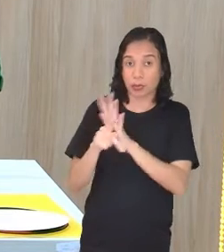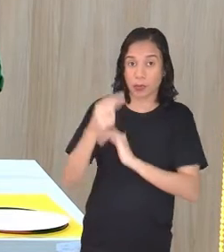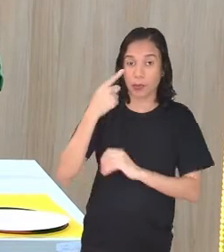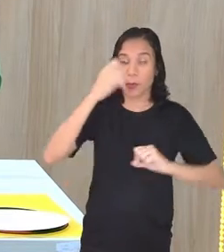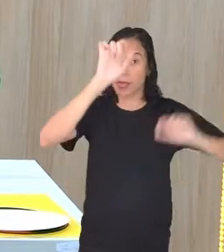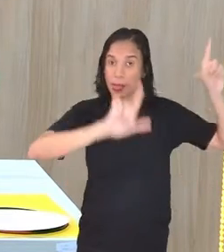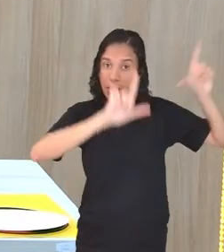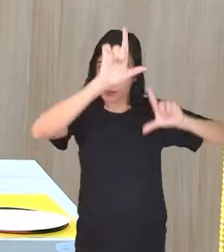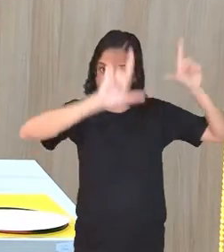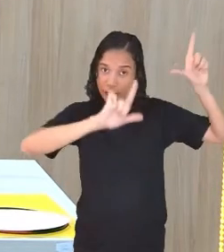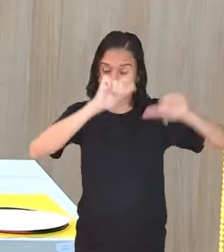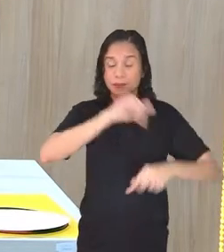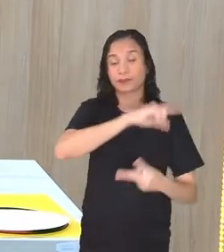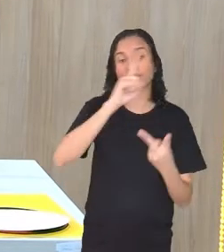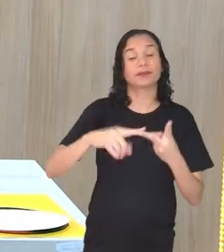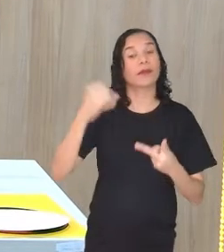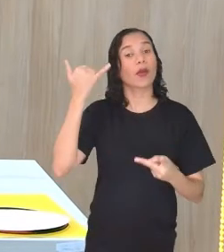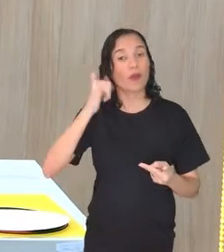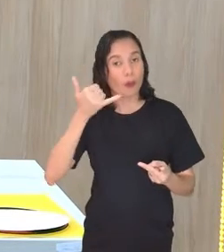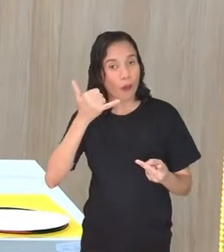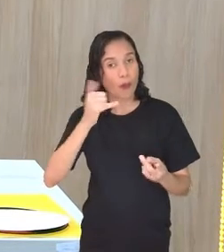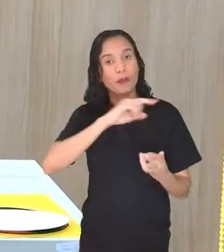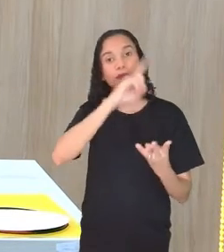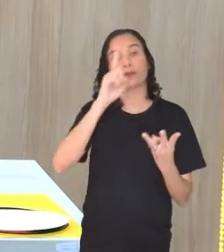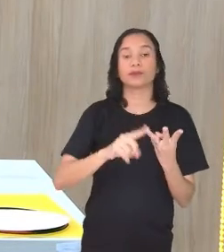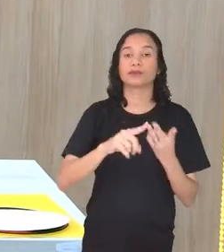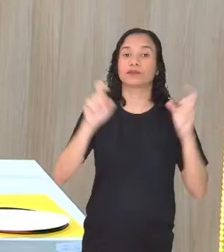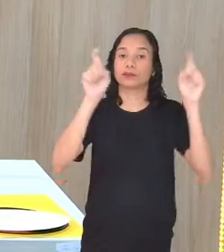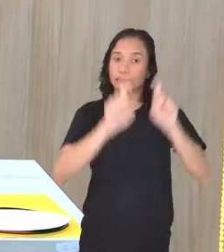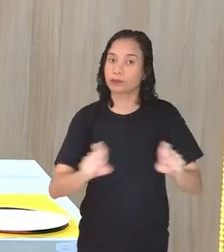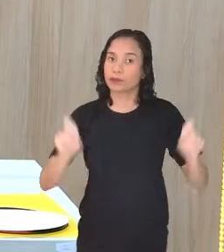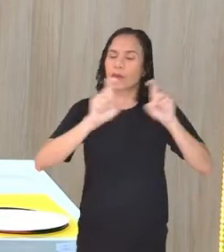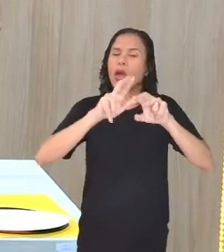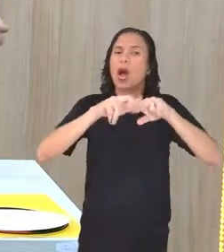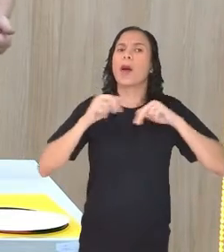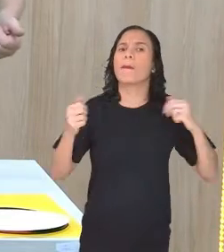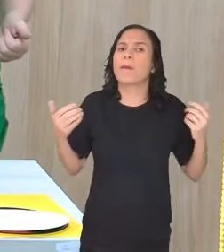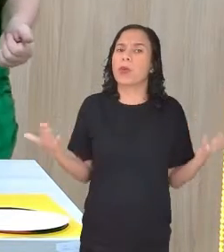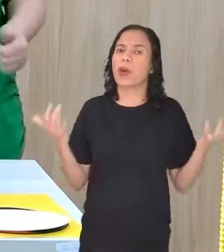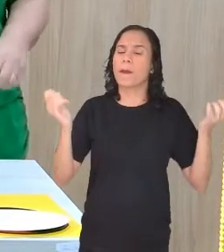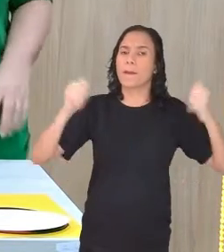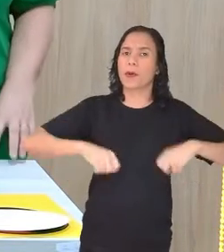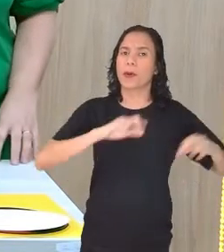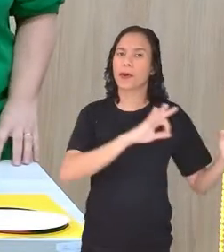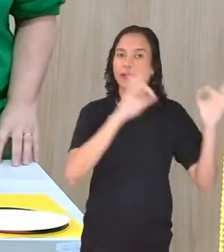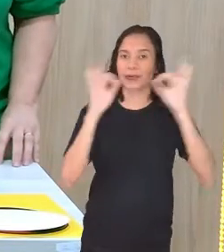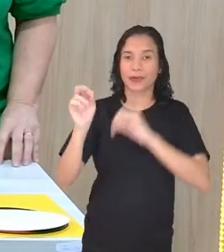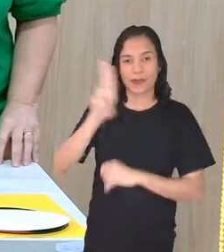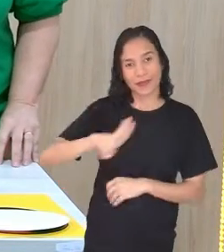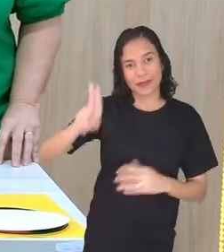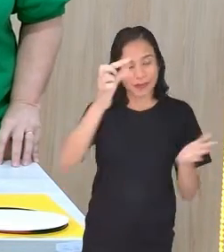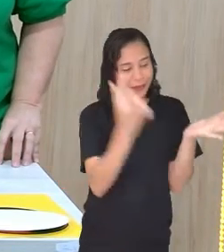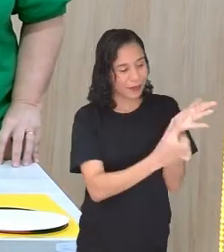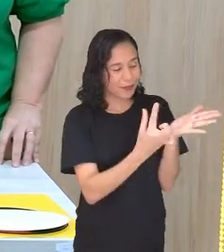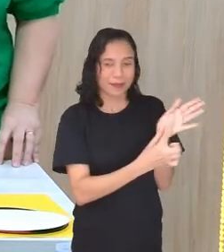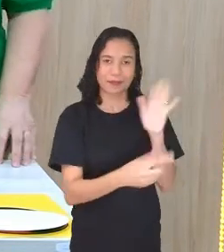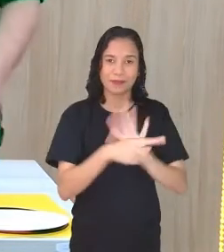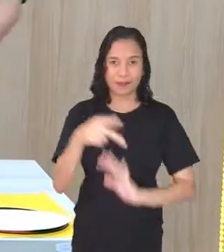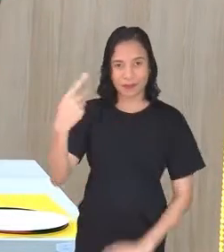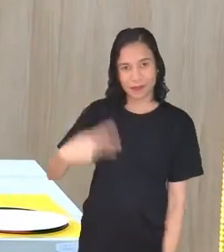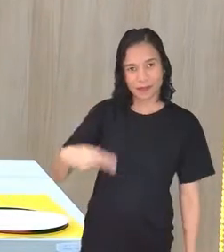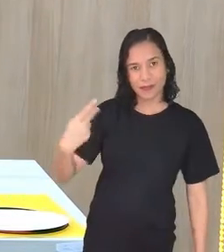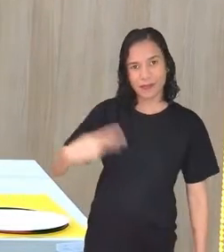televisão, no celular, no computador. Por quê? Porque você pode assistir através do aplicativo.